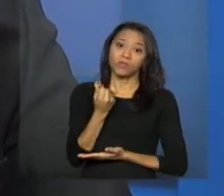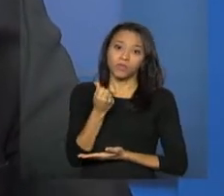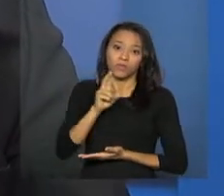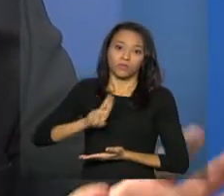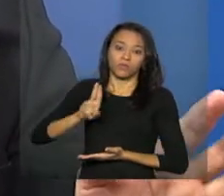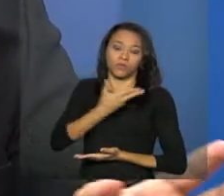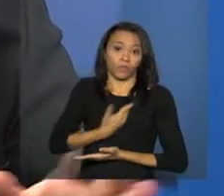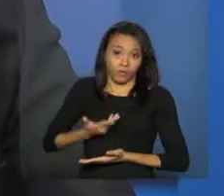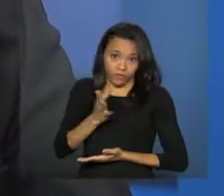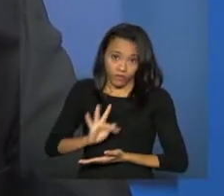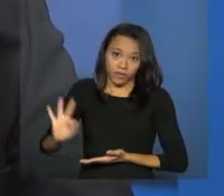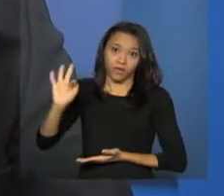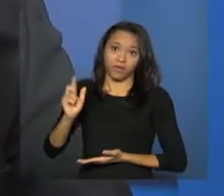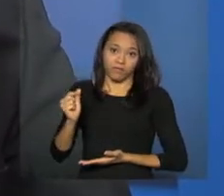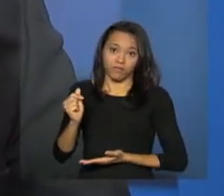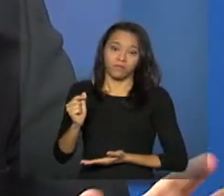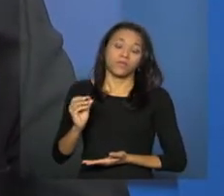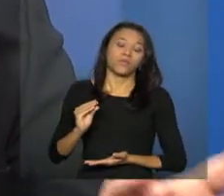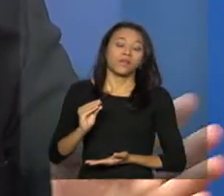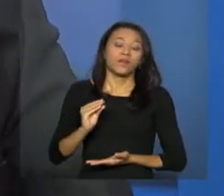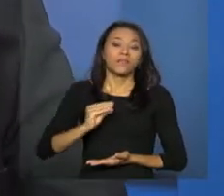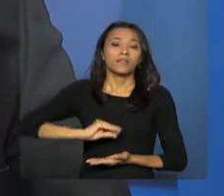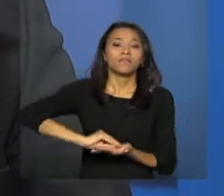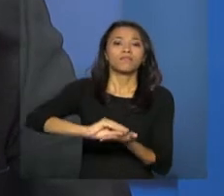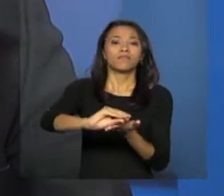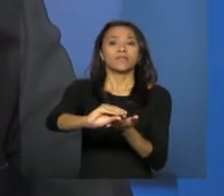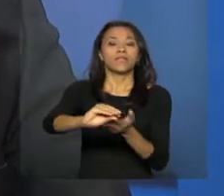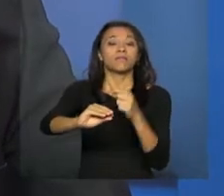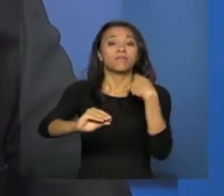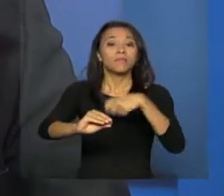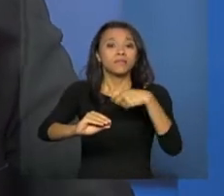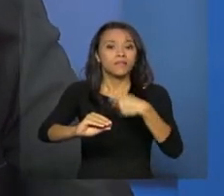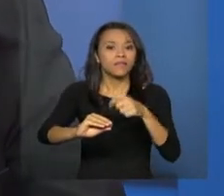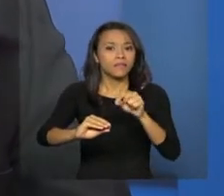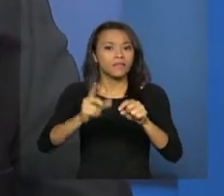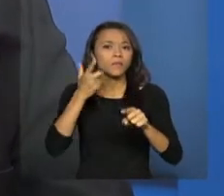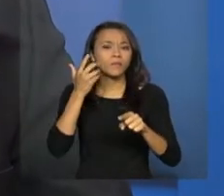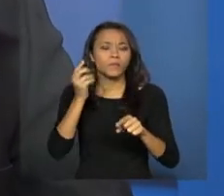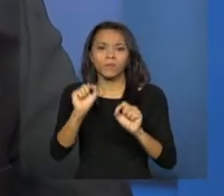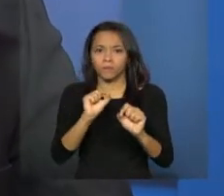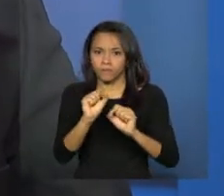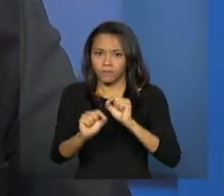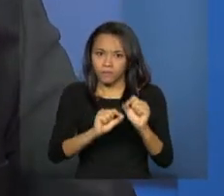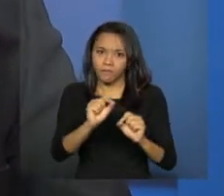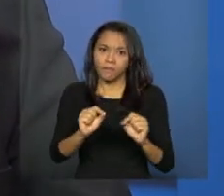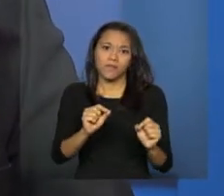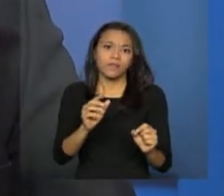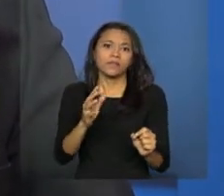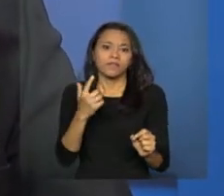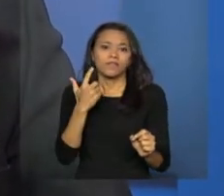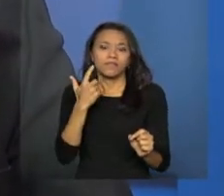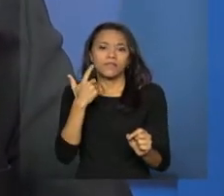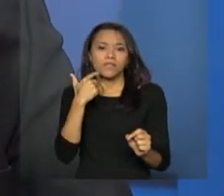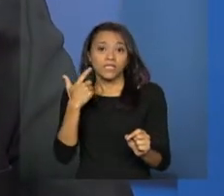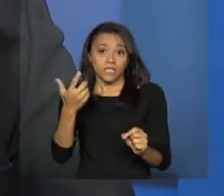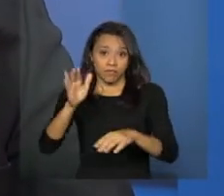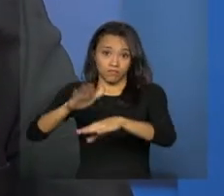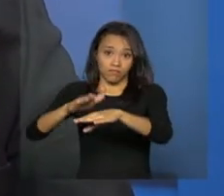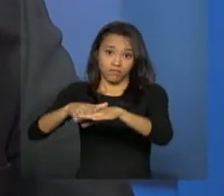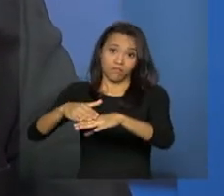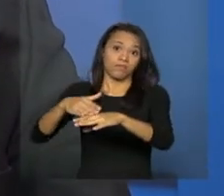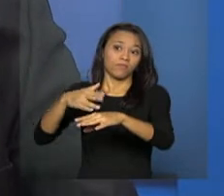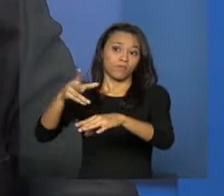porque, na maior parte dos aceites, ele também tem que dar um referendar, a opção, o aceite do gestor,